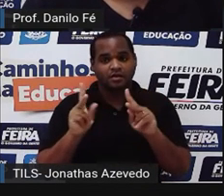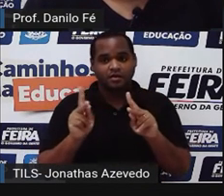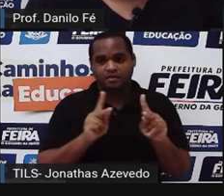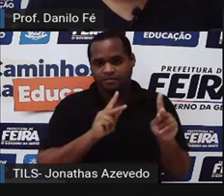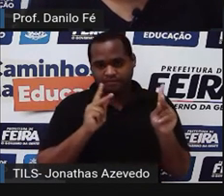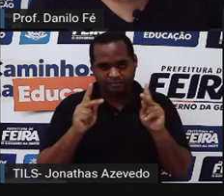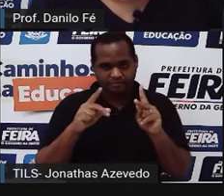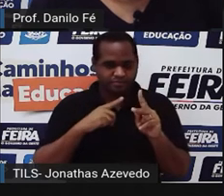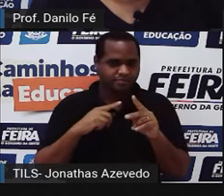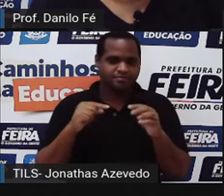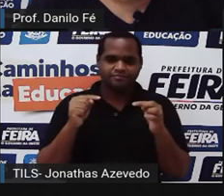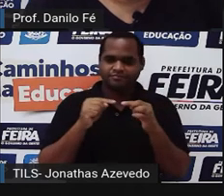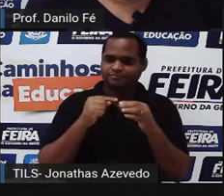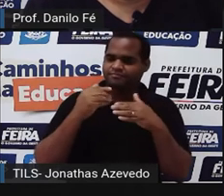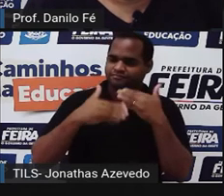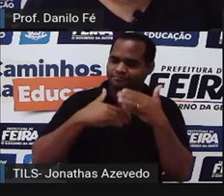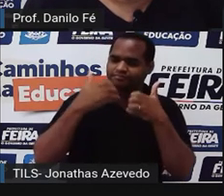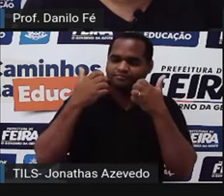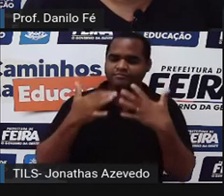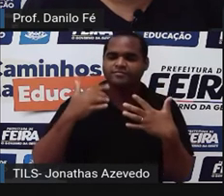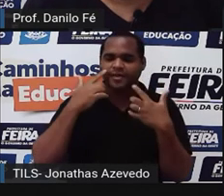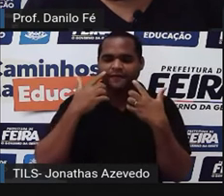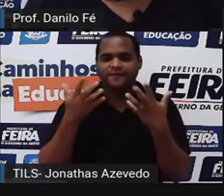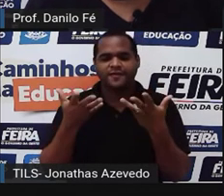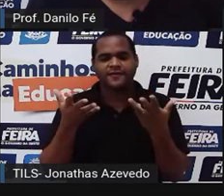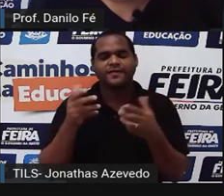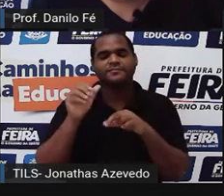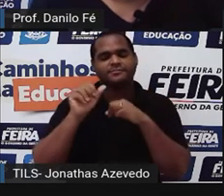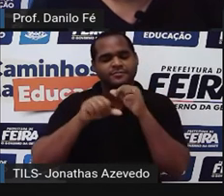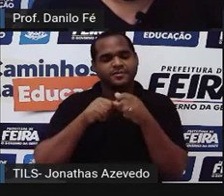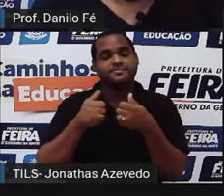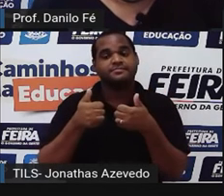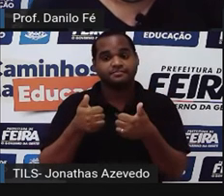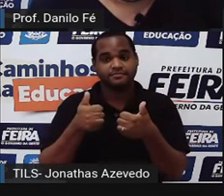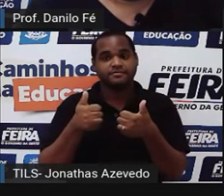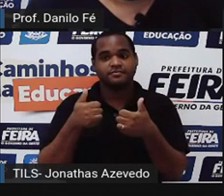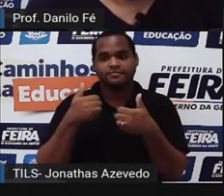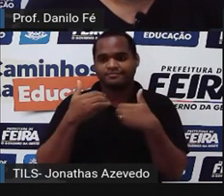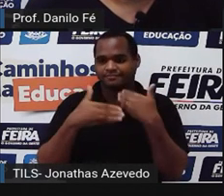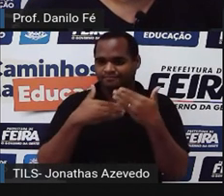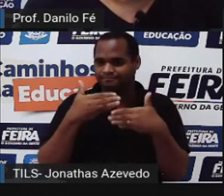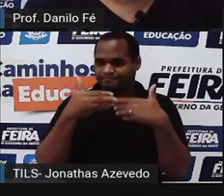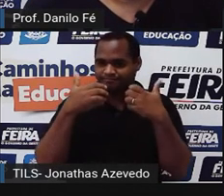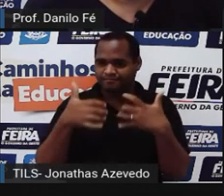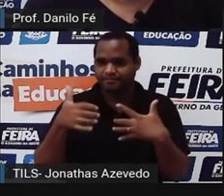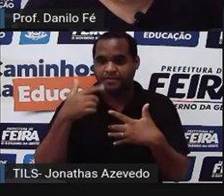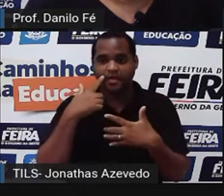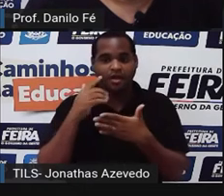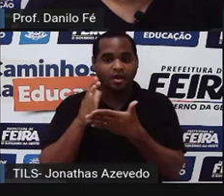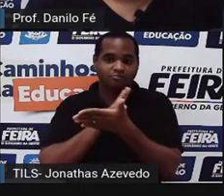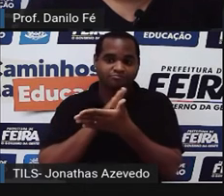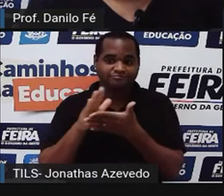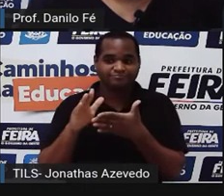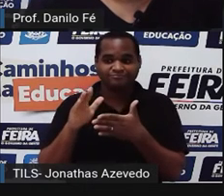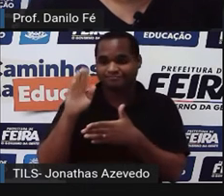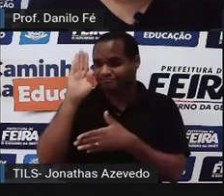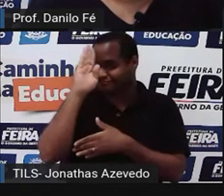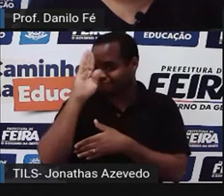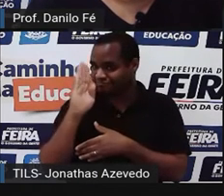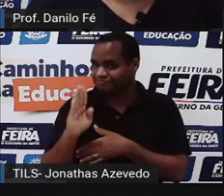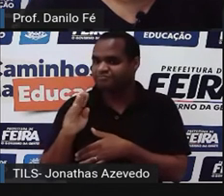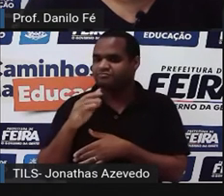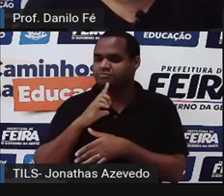tomam uma série de medidas que geram olvorosa insatisfação no Brasil. Eles